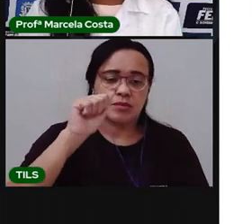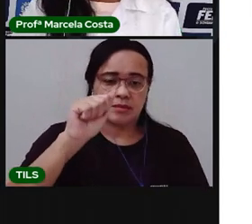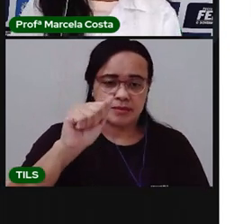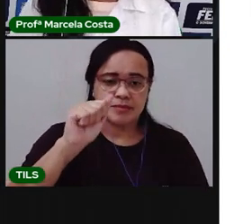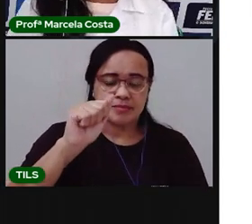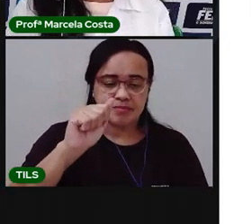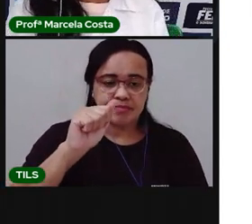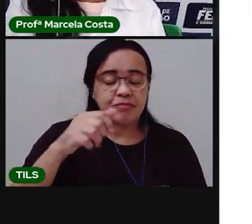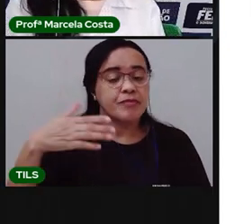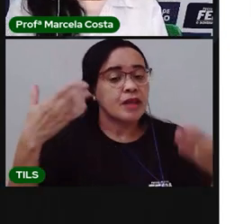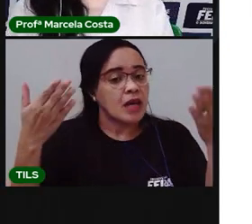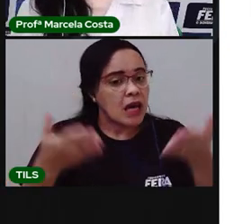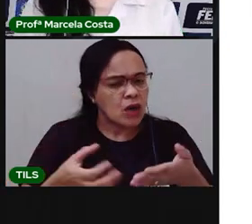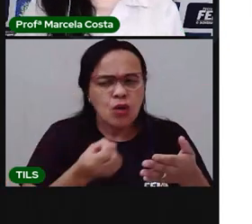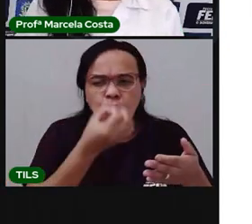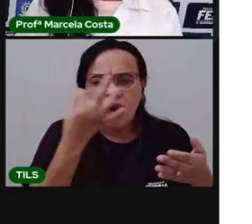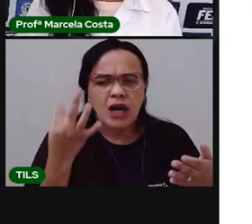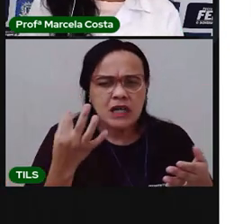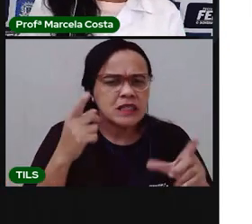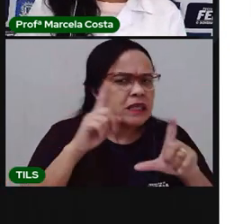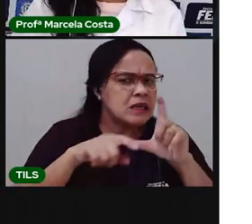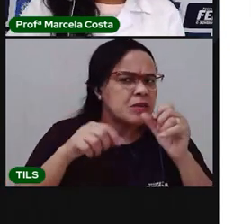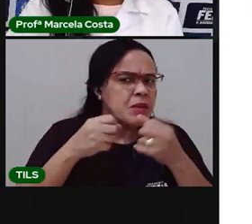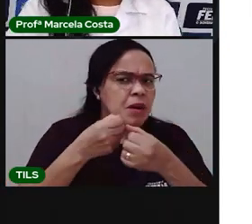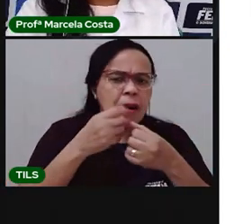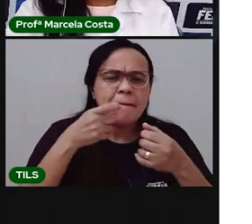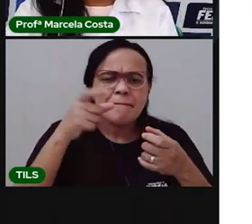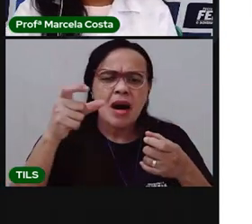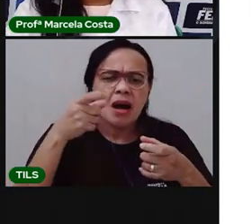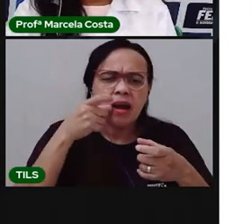contar quantas letras tem essa palavra.